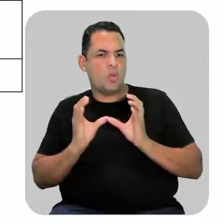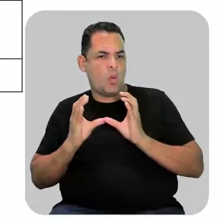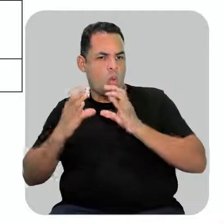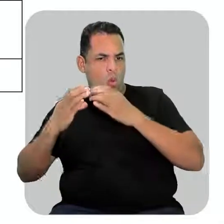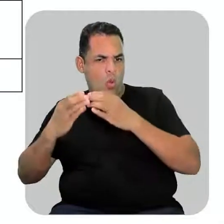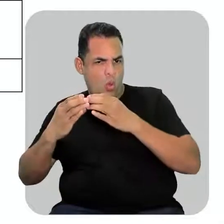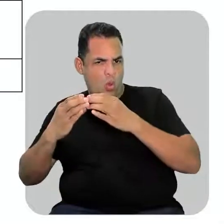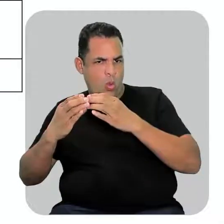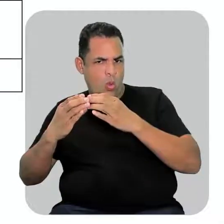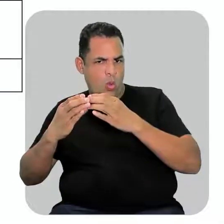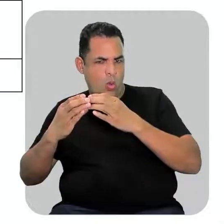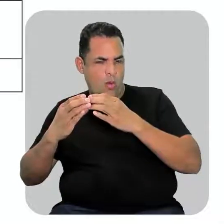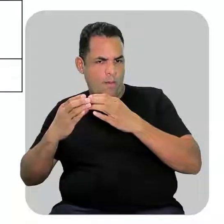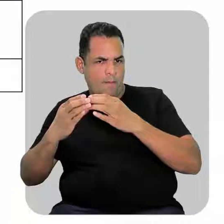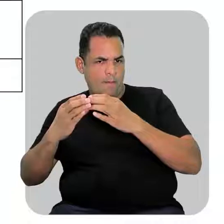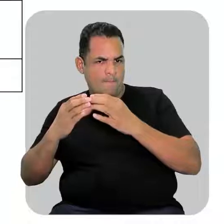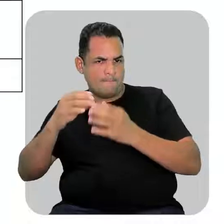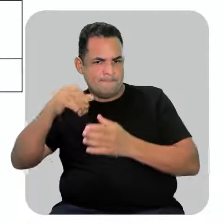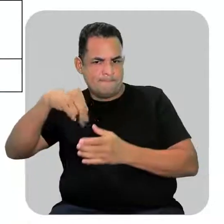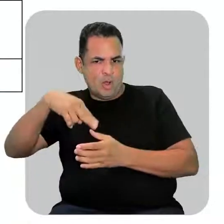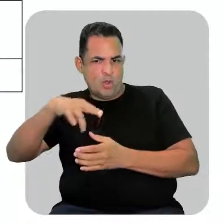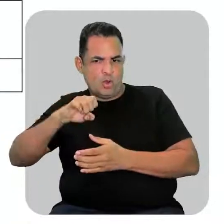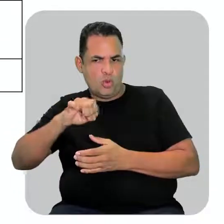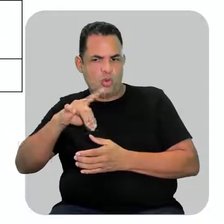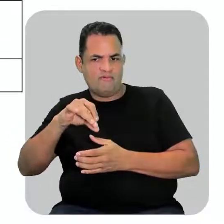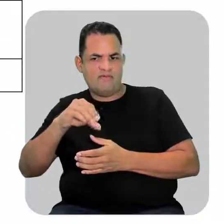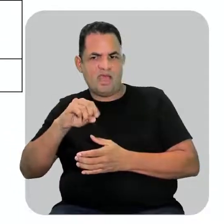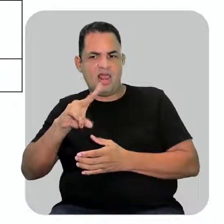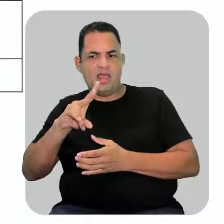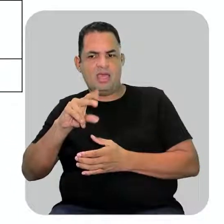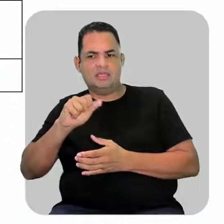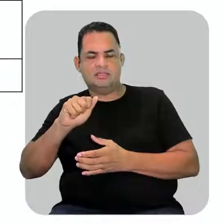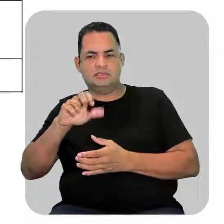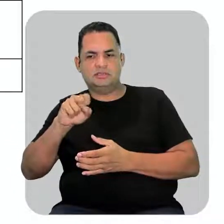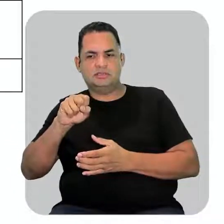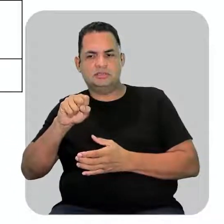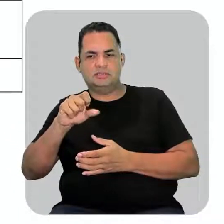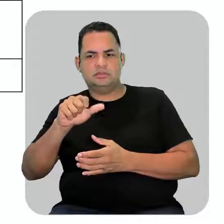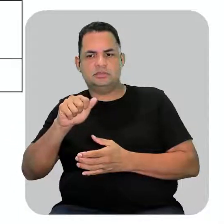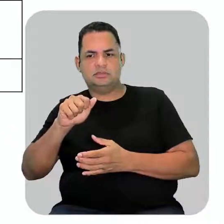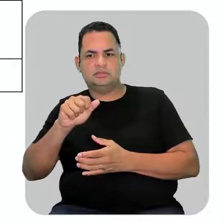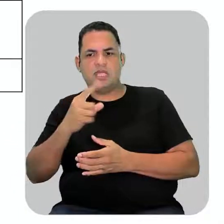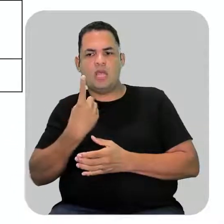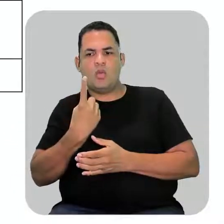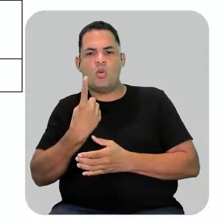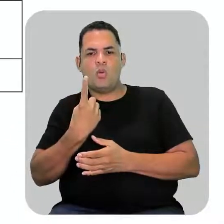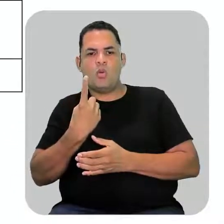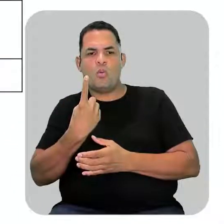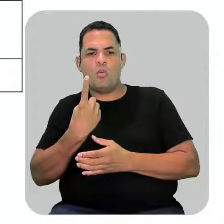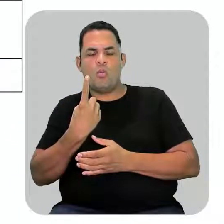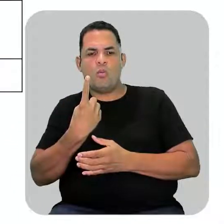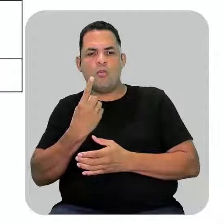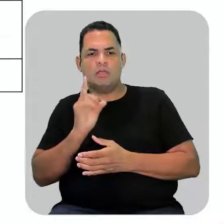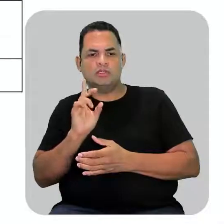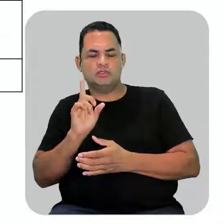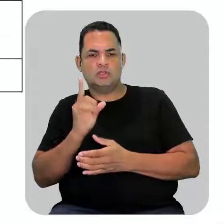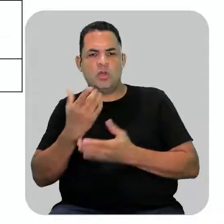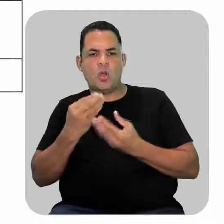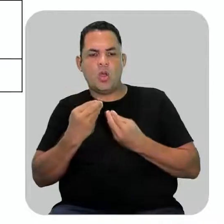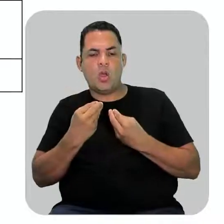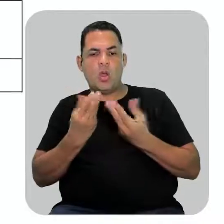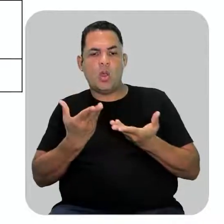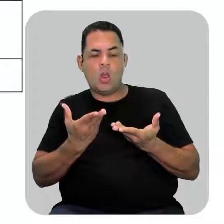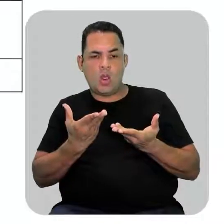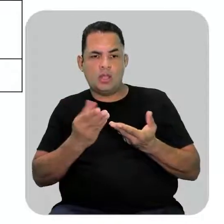aqui, eles são monovalentes. Eles têm apenas uma valência disponível para fazer ligação.